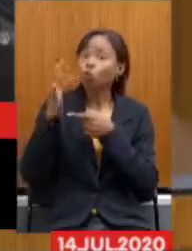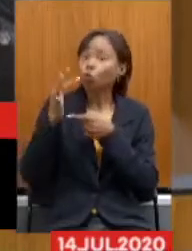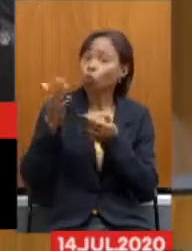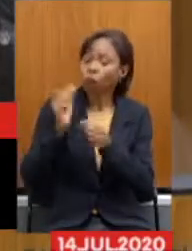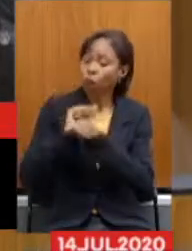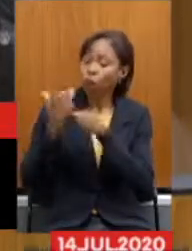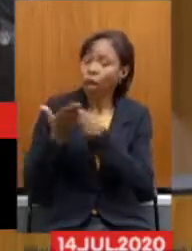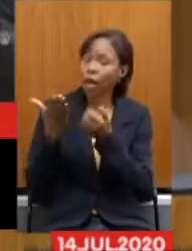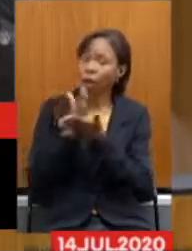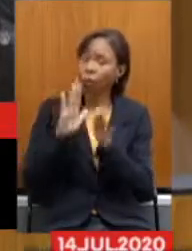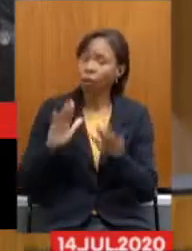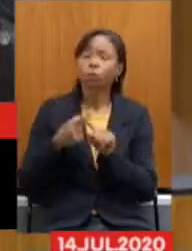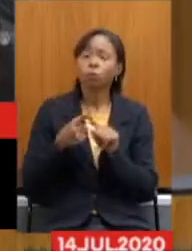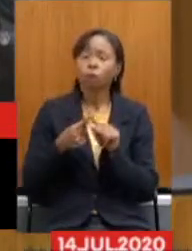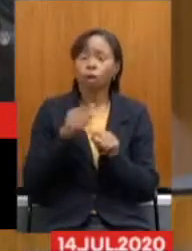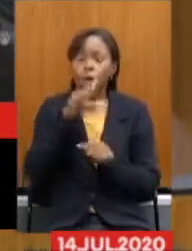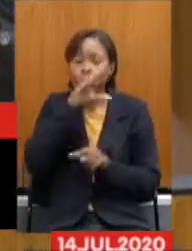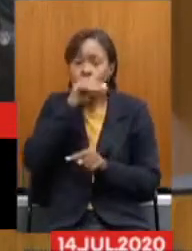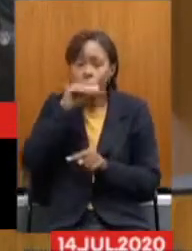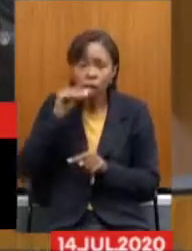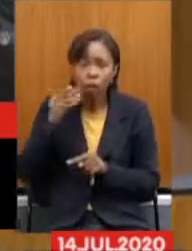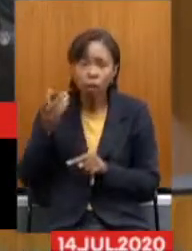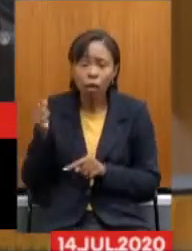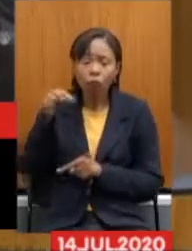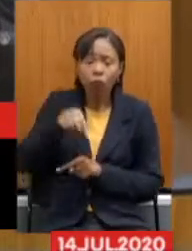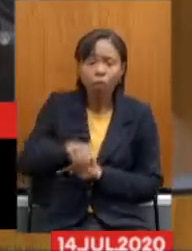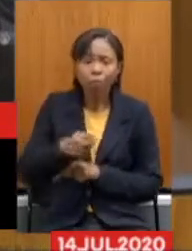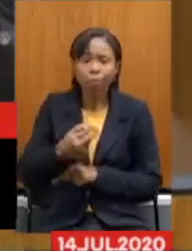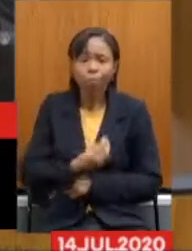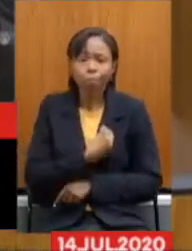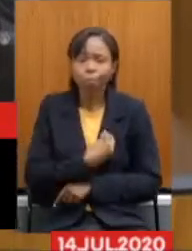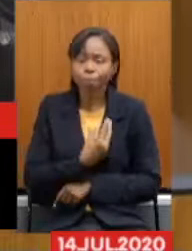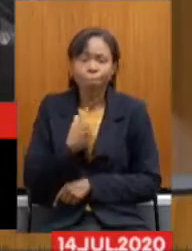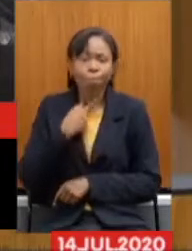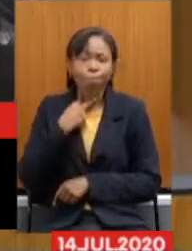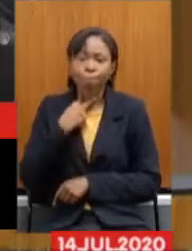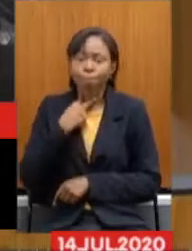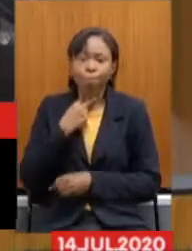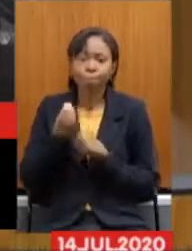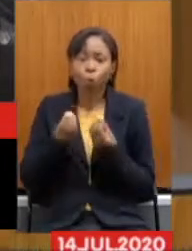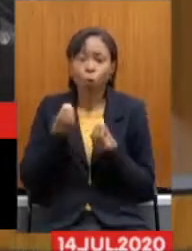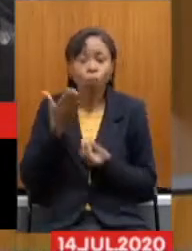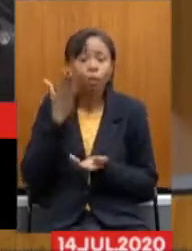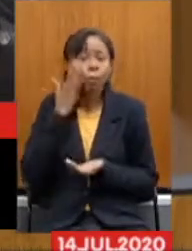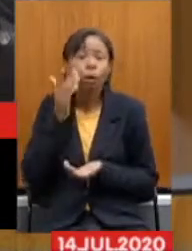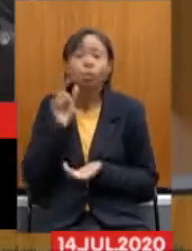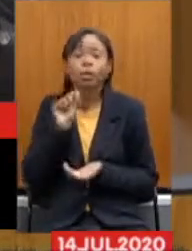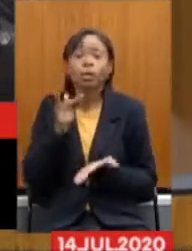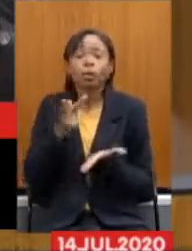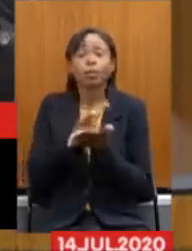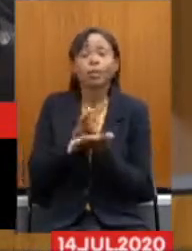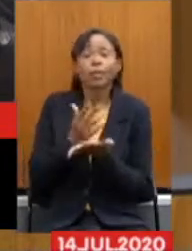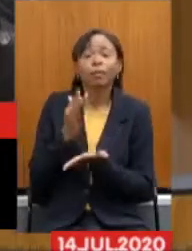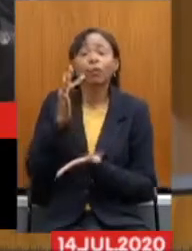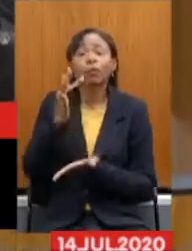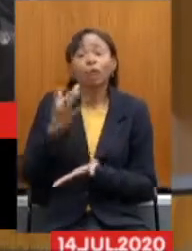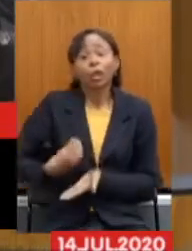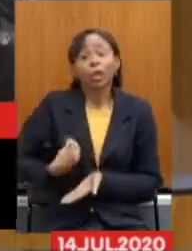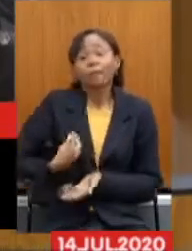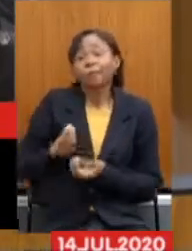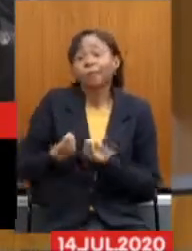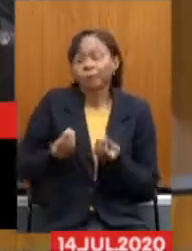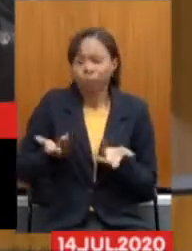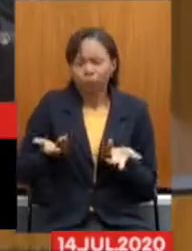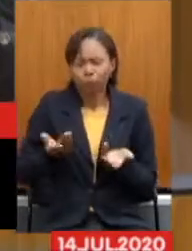estão tendo condições de participar, de saber o que está acontecendo, o que vai acontecer com a sua vida. E